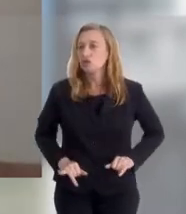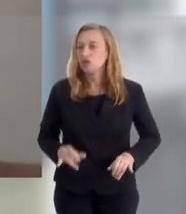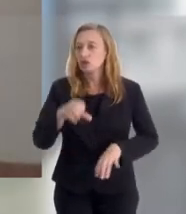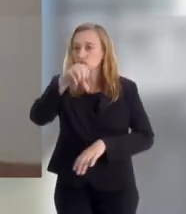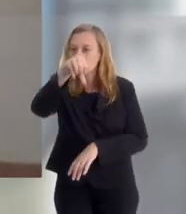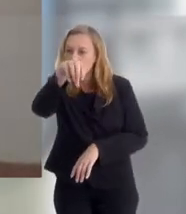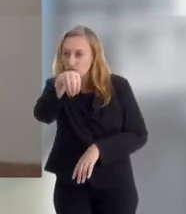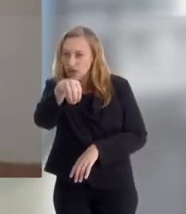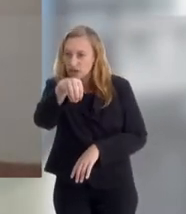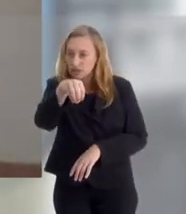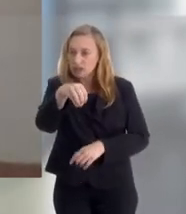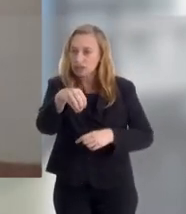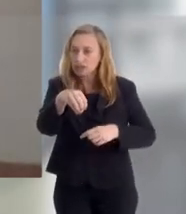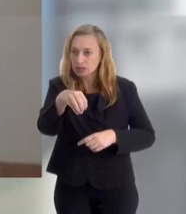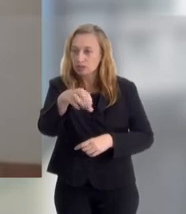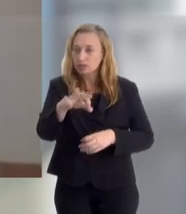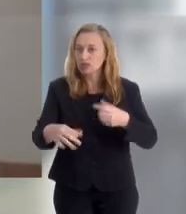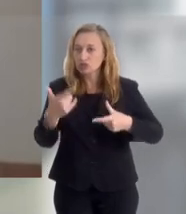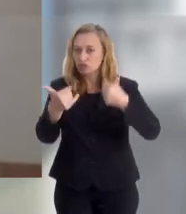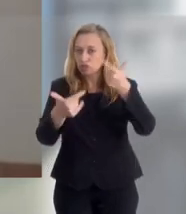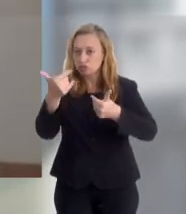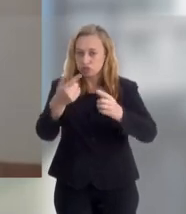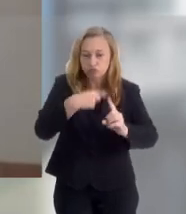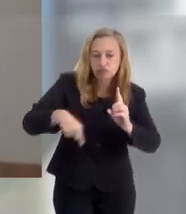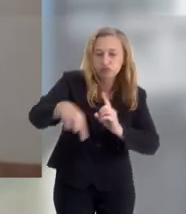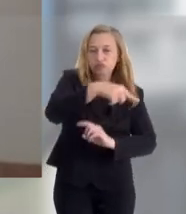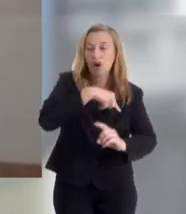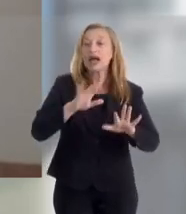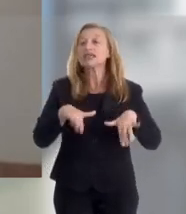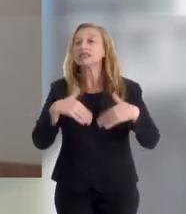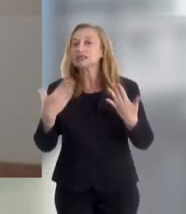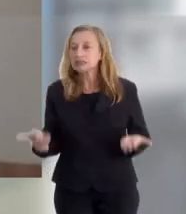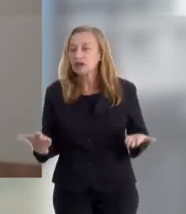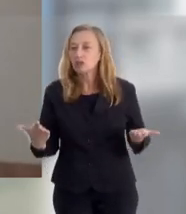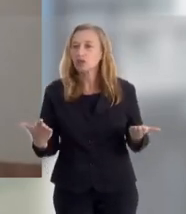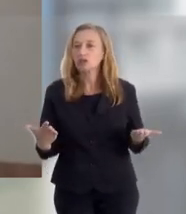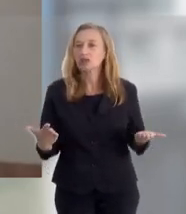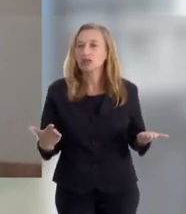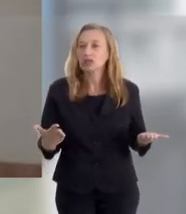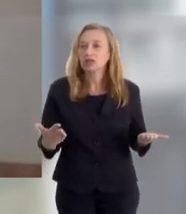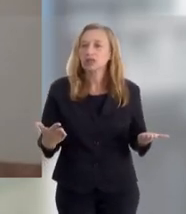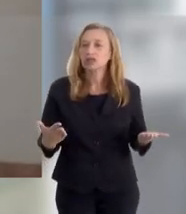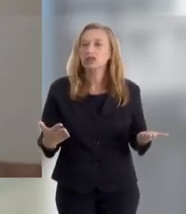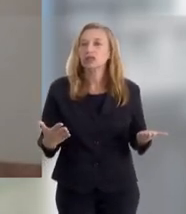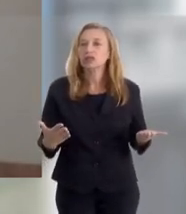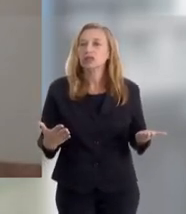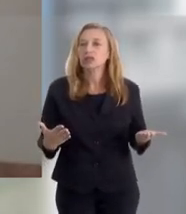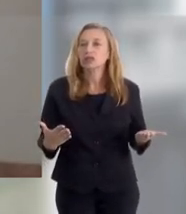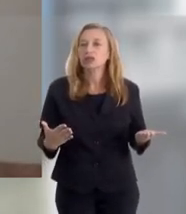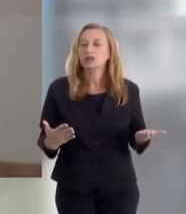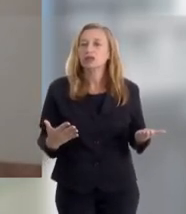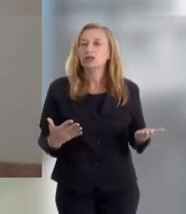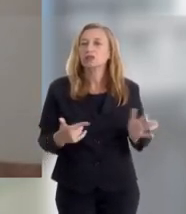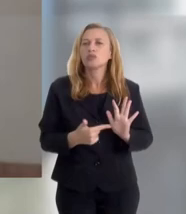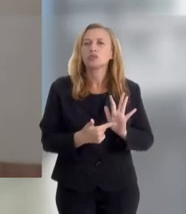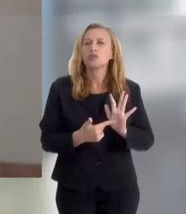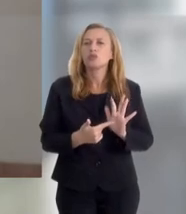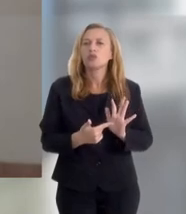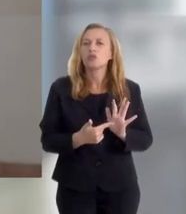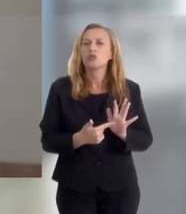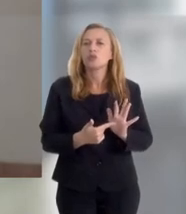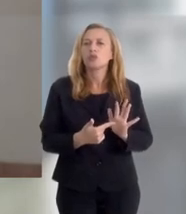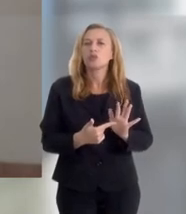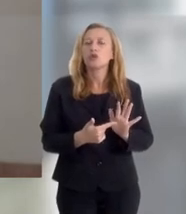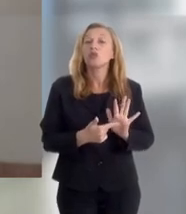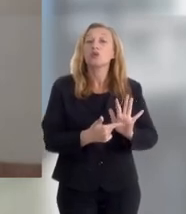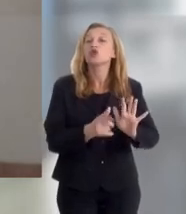apenas sofreram 90, sofreram com 90 tiroteios no seu entorno. Então, e isso tem muito a